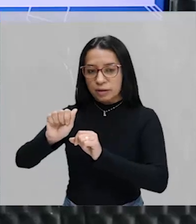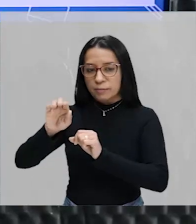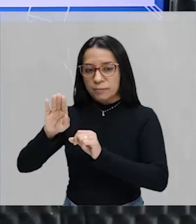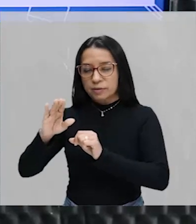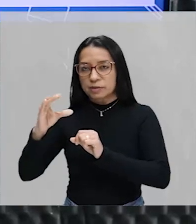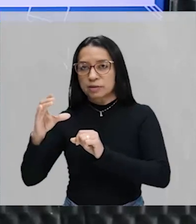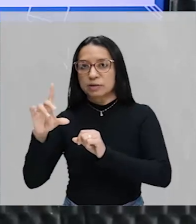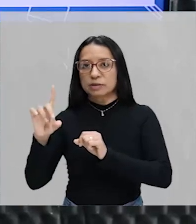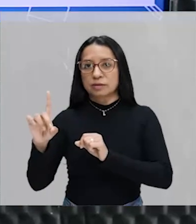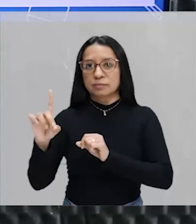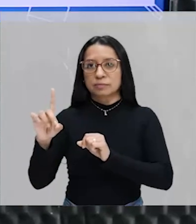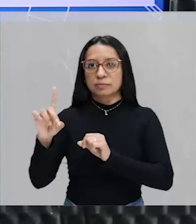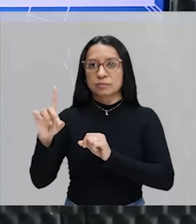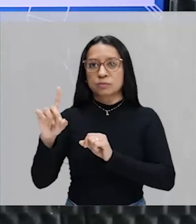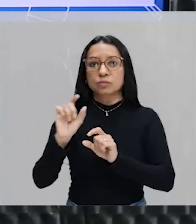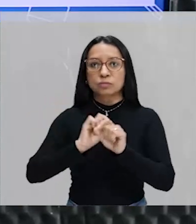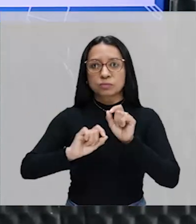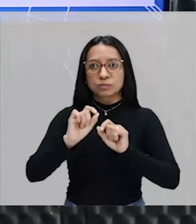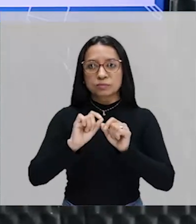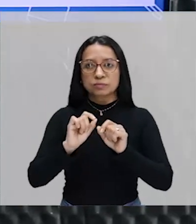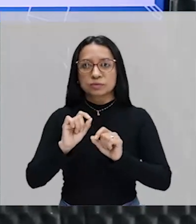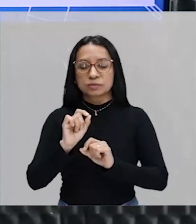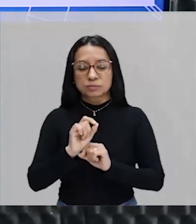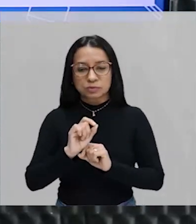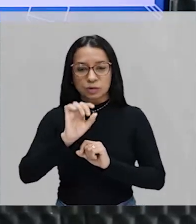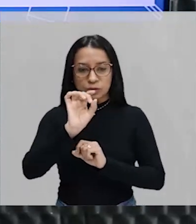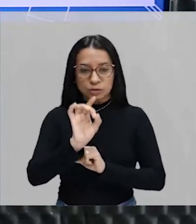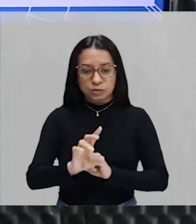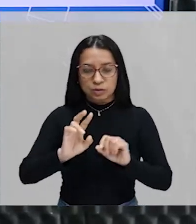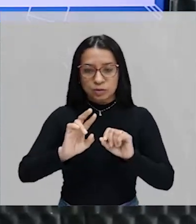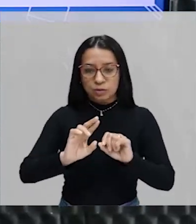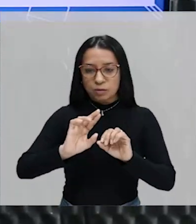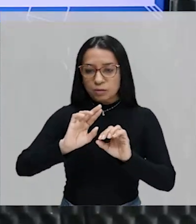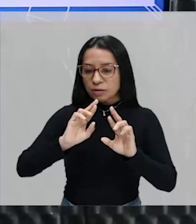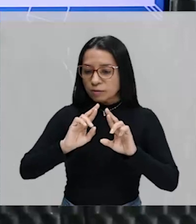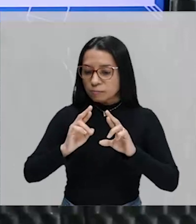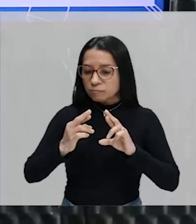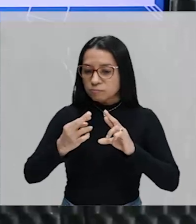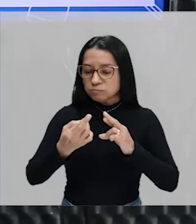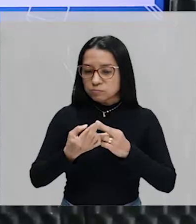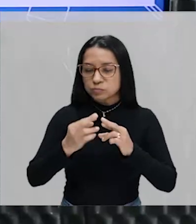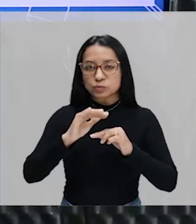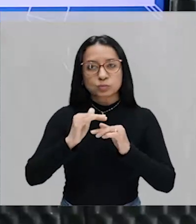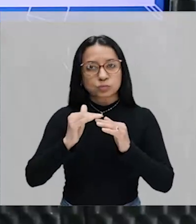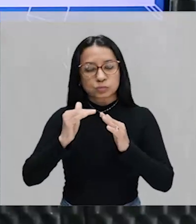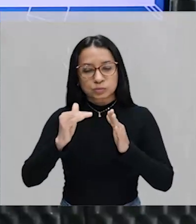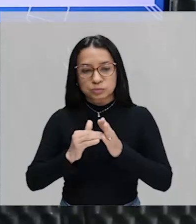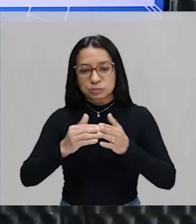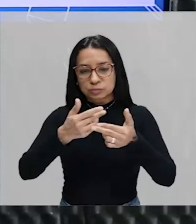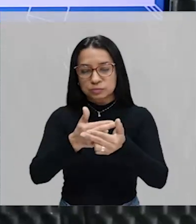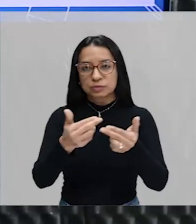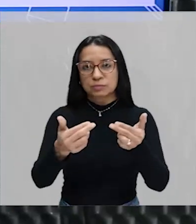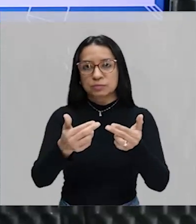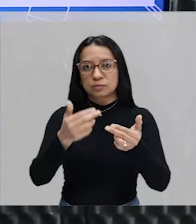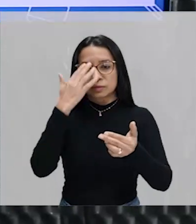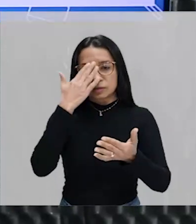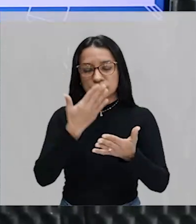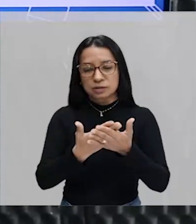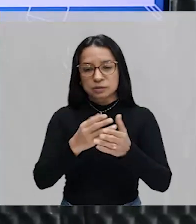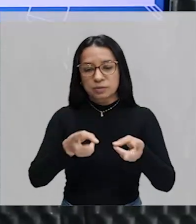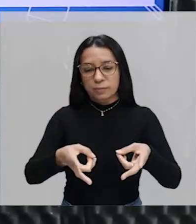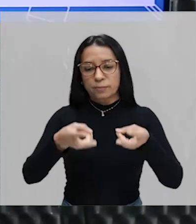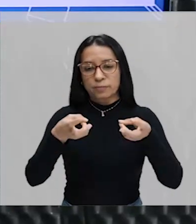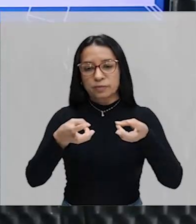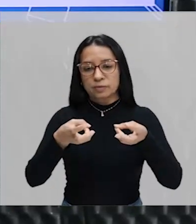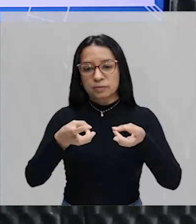Pronto. Então, o que é que nós fizemos mesmo? Apenas reunimos todos os elementos. Creio que você já percebeu o